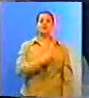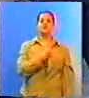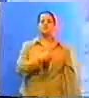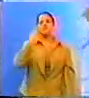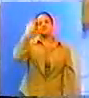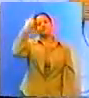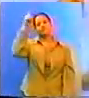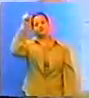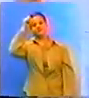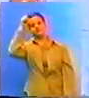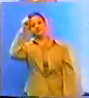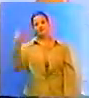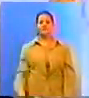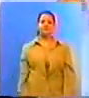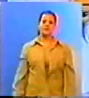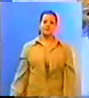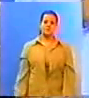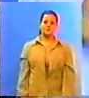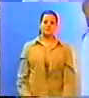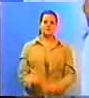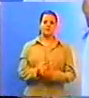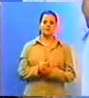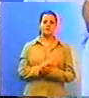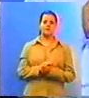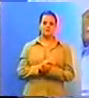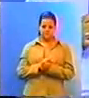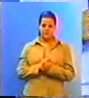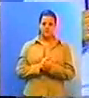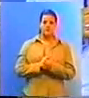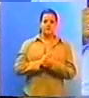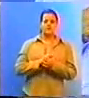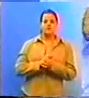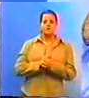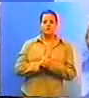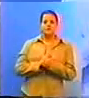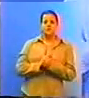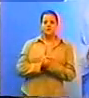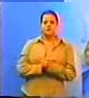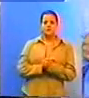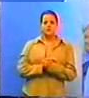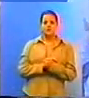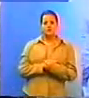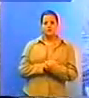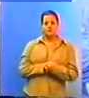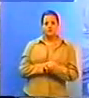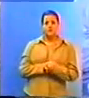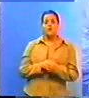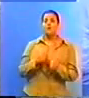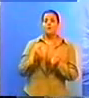inteira e depois diz assim, ai padre, eu não sei porque as coisas vão mal na minha vida eu sei, você quer saber?